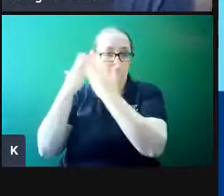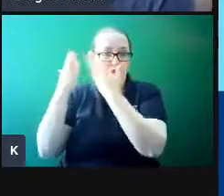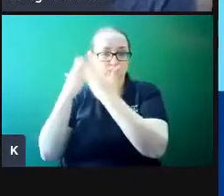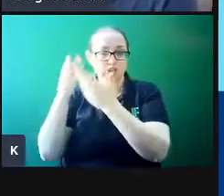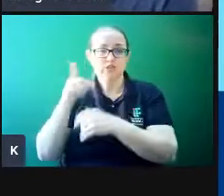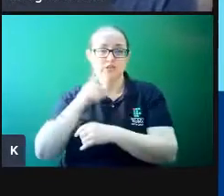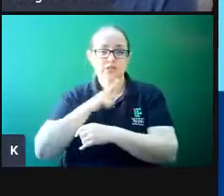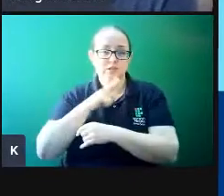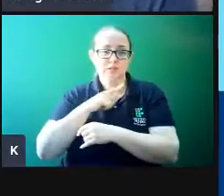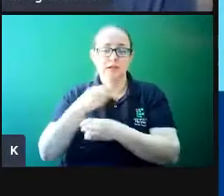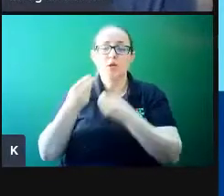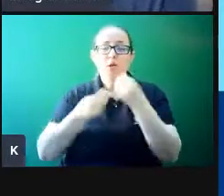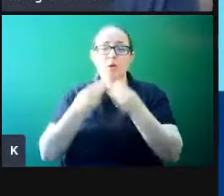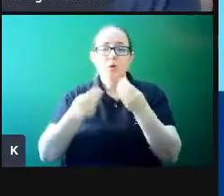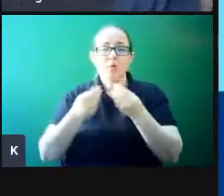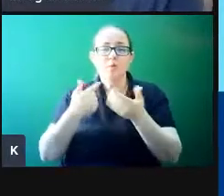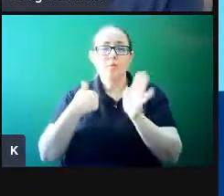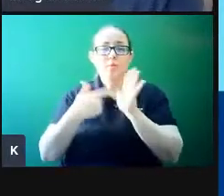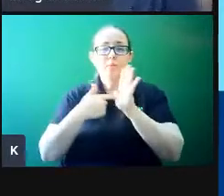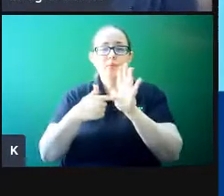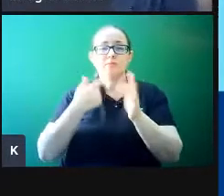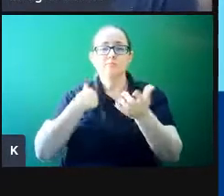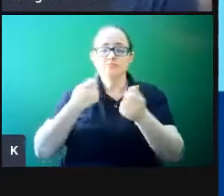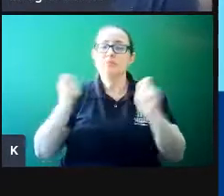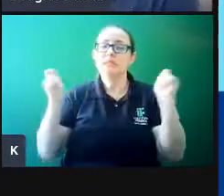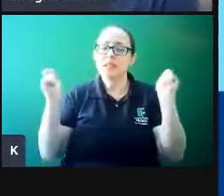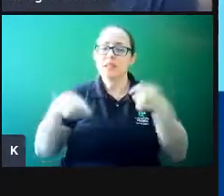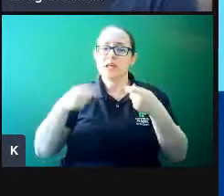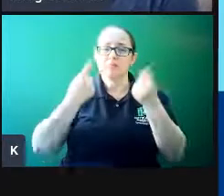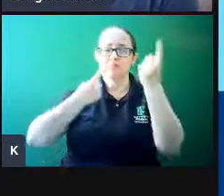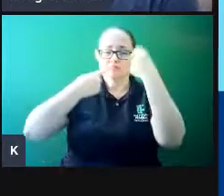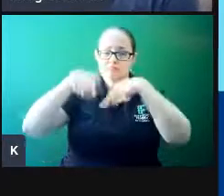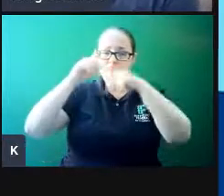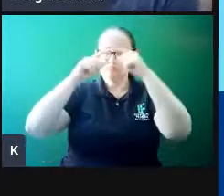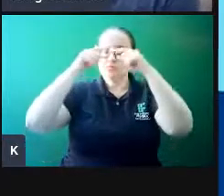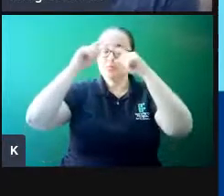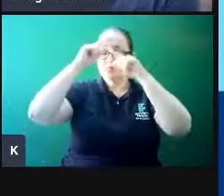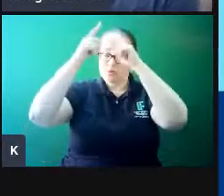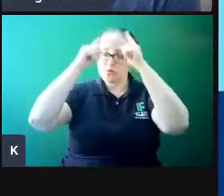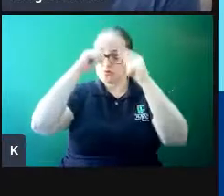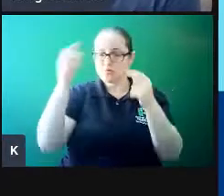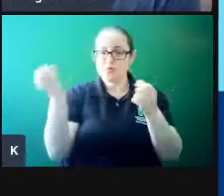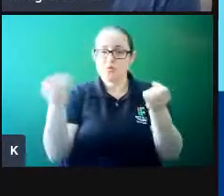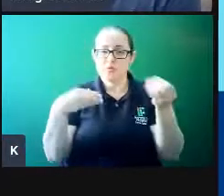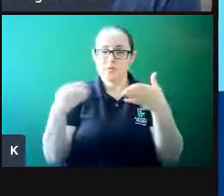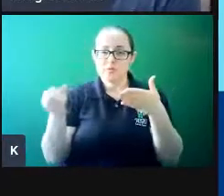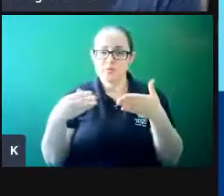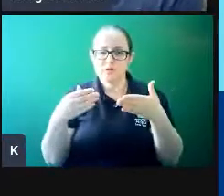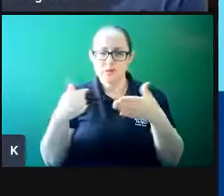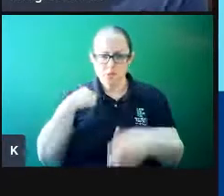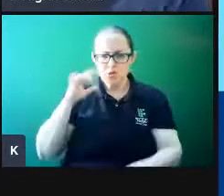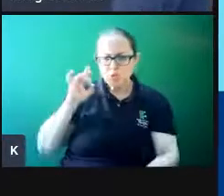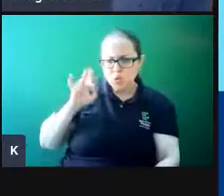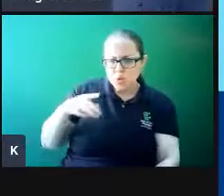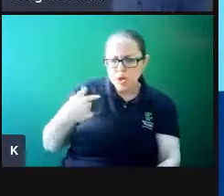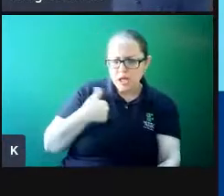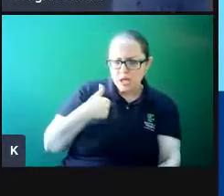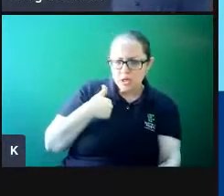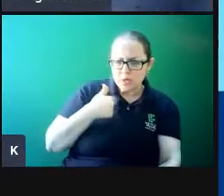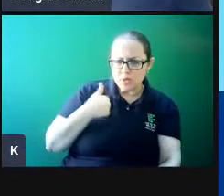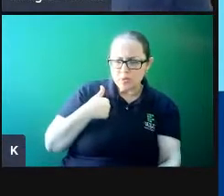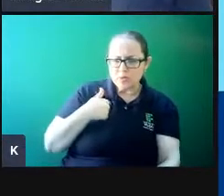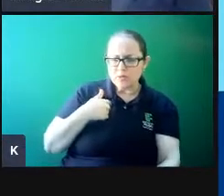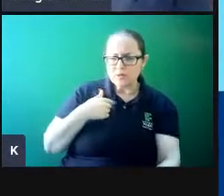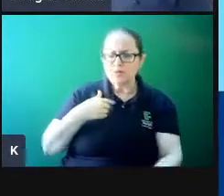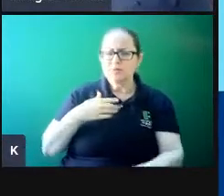relação com o nosso potencial de inovação. Bom, mas depende só da gente para inovar, principalmente quando a gente está em uma organização,